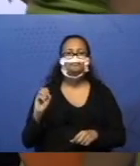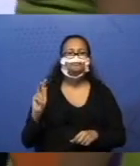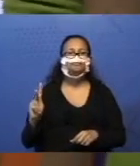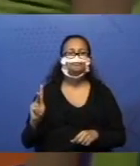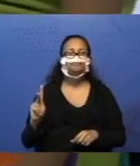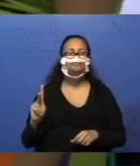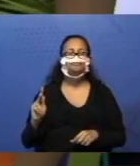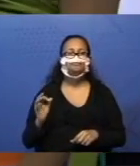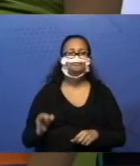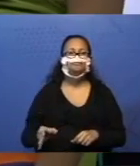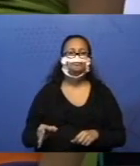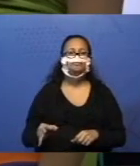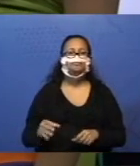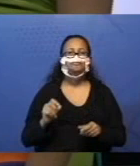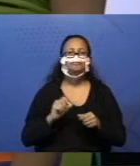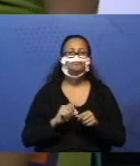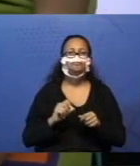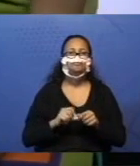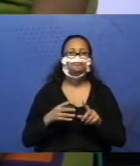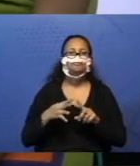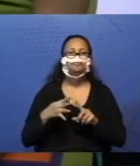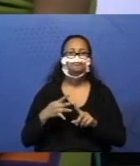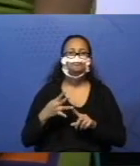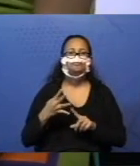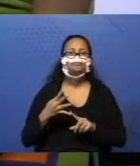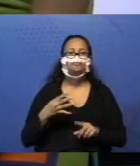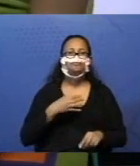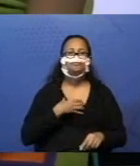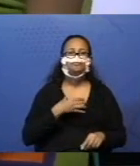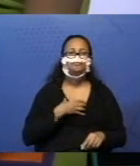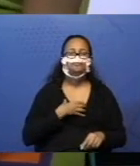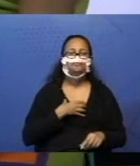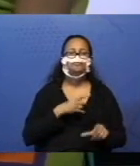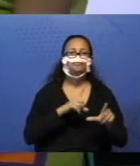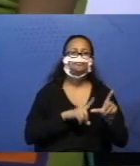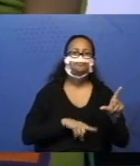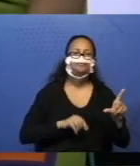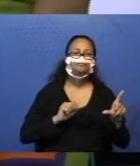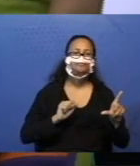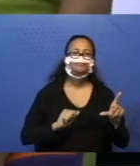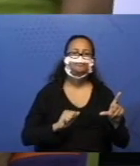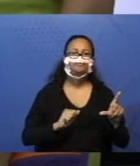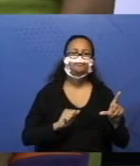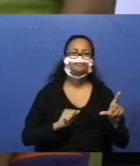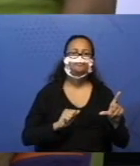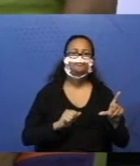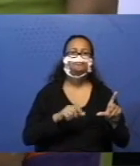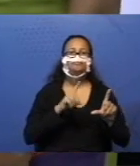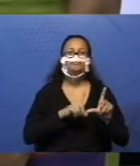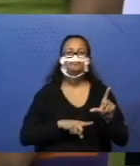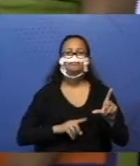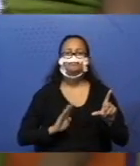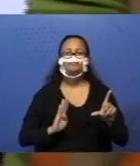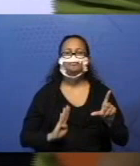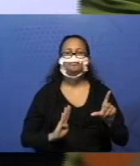Fizemos as nossas quatro maneiras. Da letra A e da letra B.